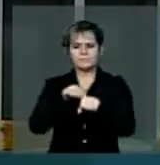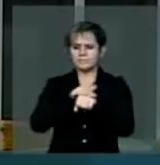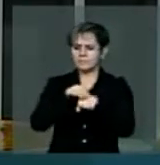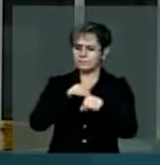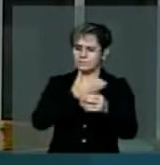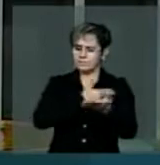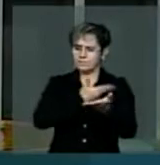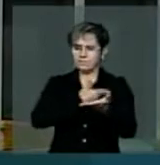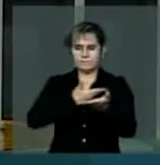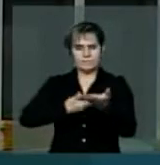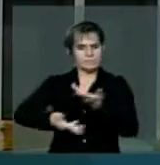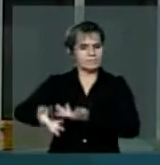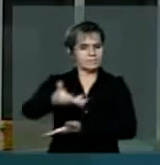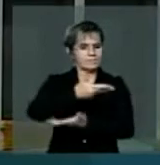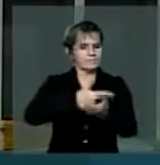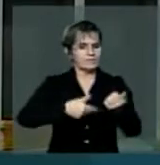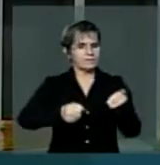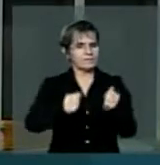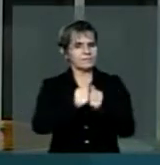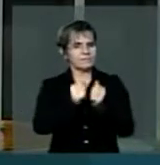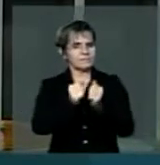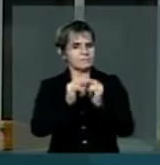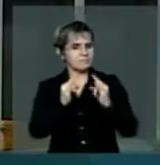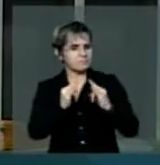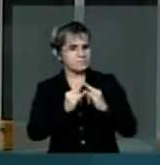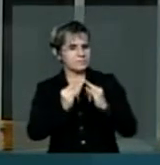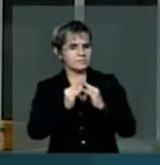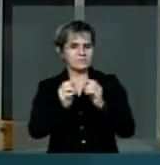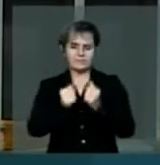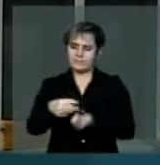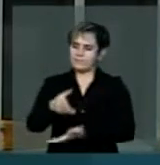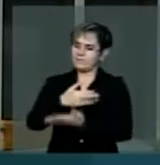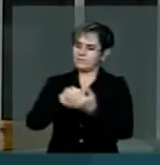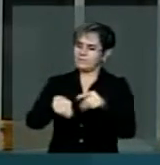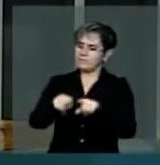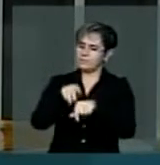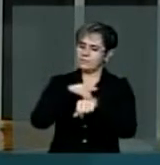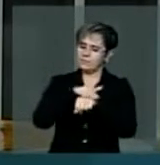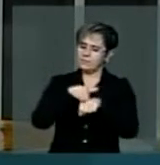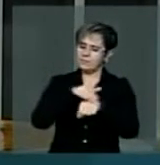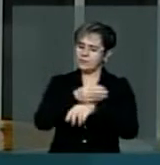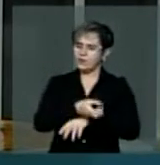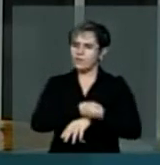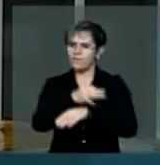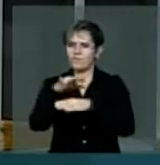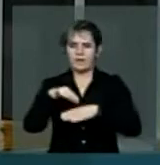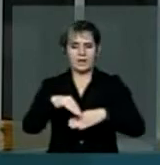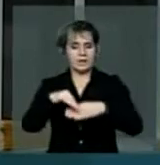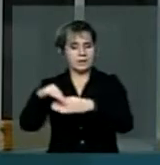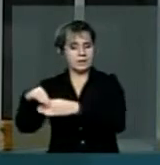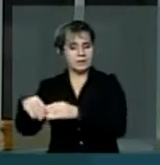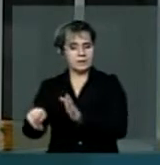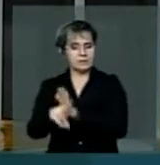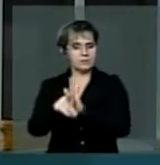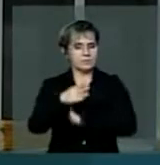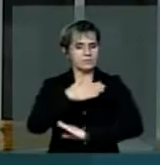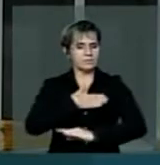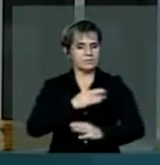amigos e amigas, companheiros e companheiras, De dialogar com diversas lideranças do meu partido